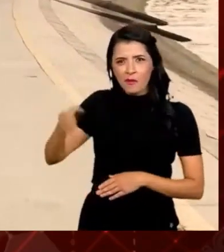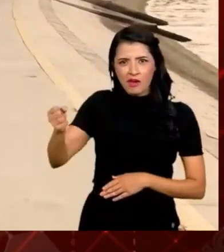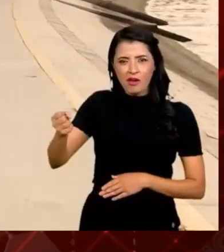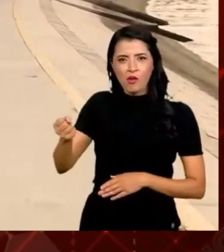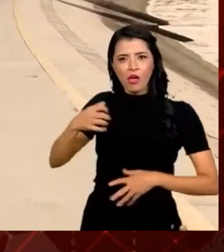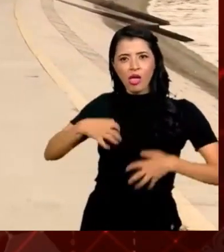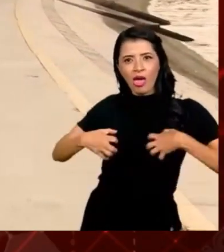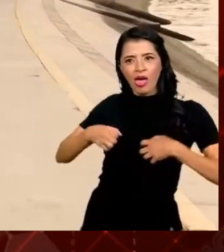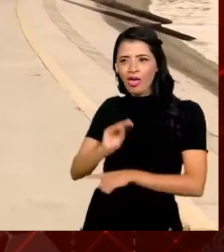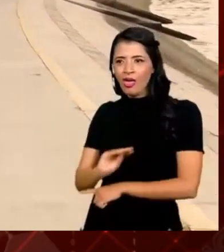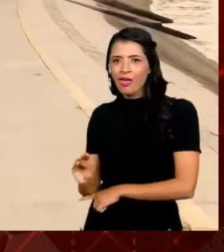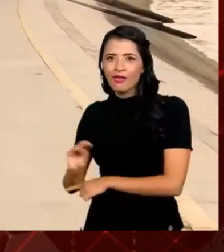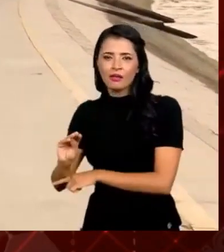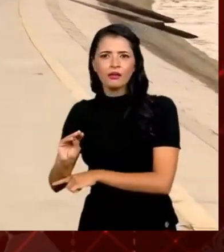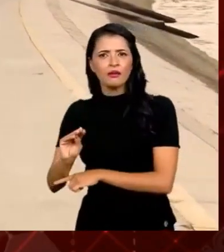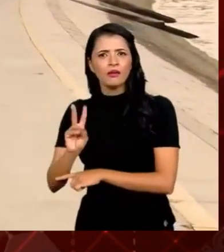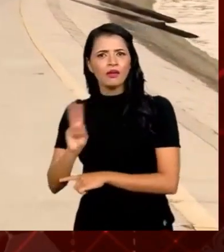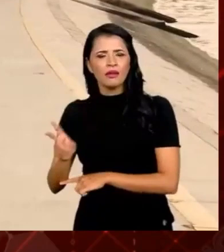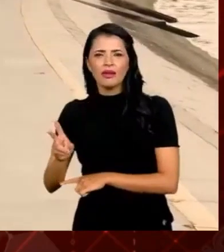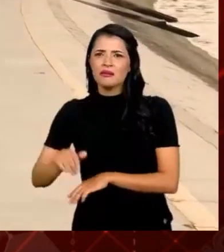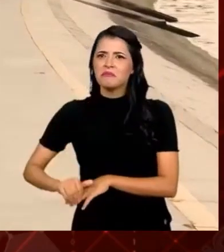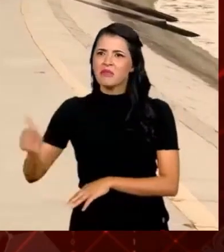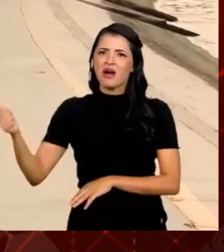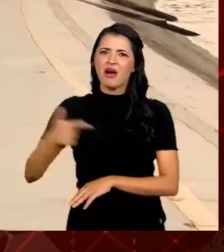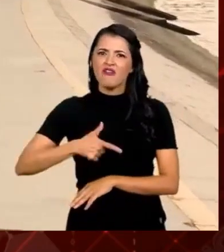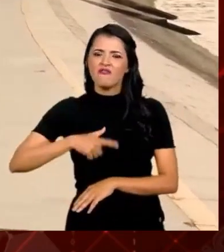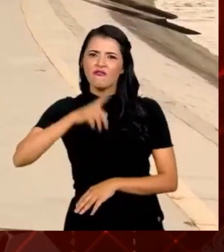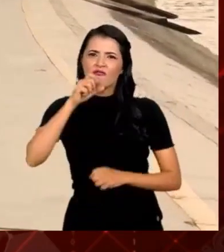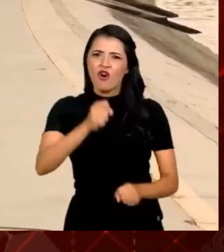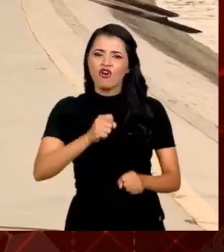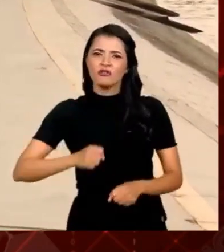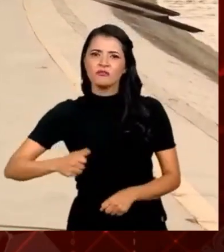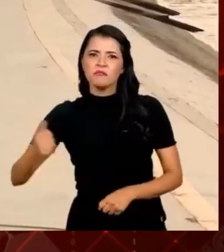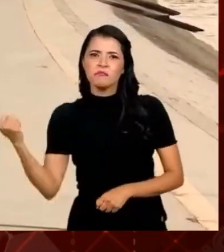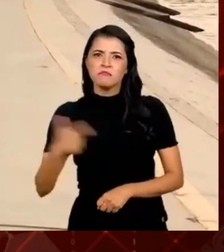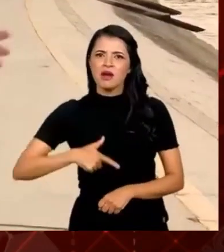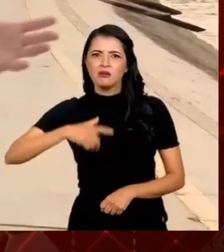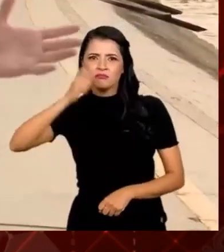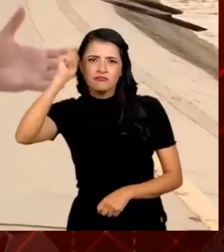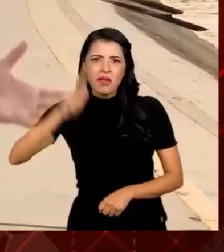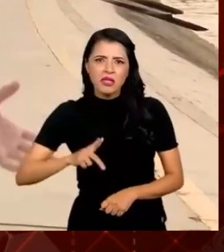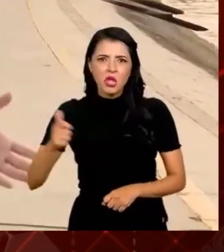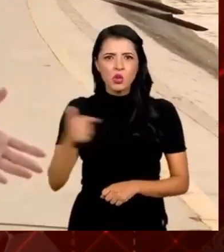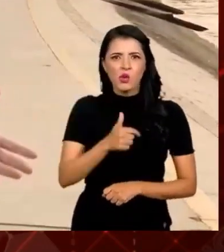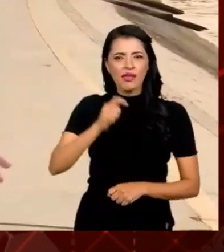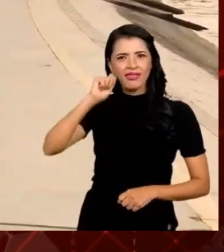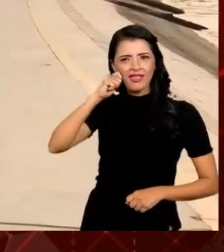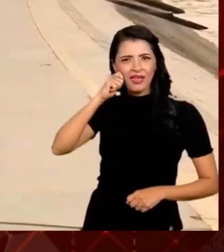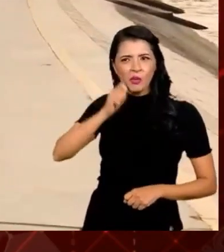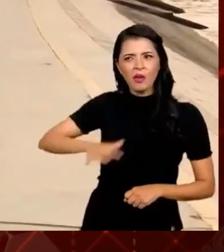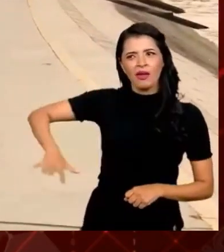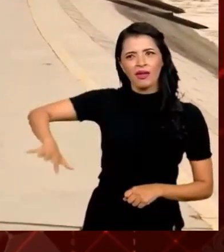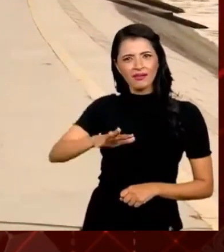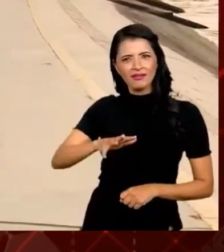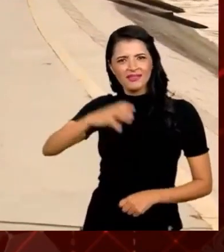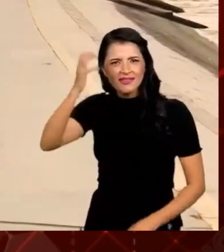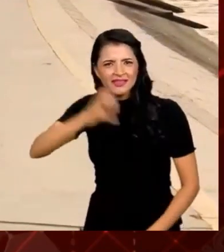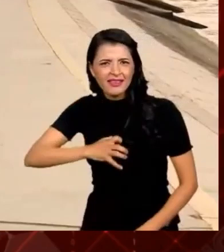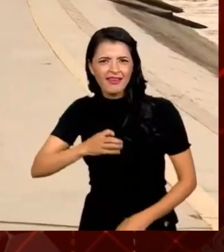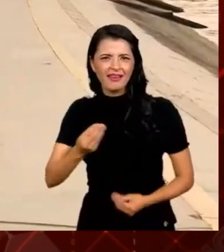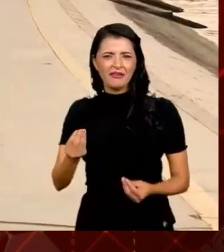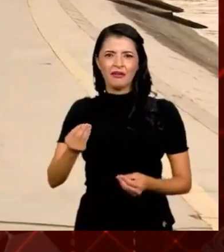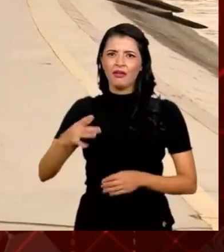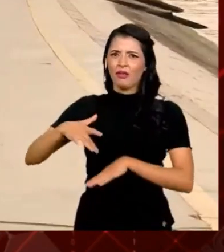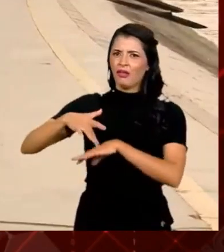macacos, que ainda assim era mais forte, mais esperto do que todos os negros ao redor. Sério, como é que o